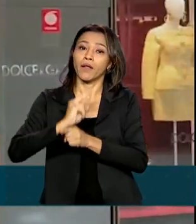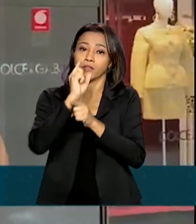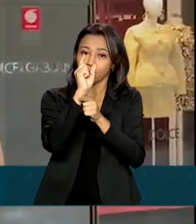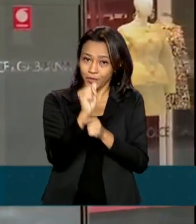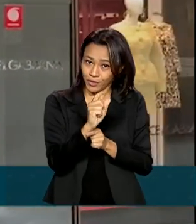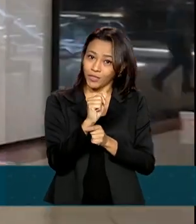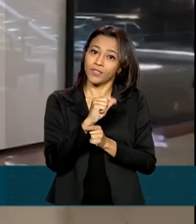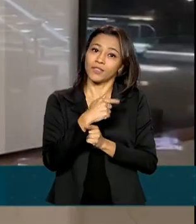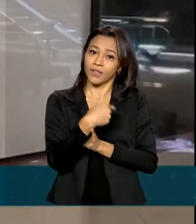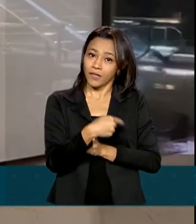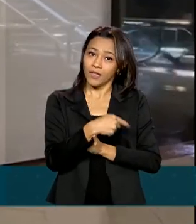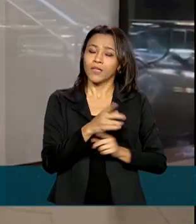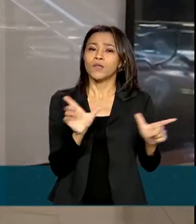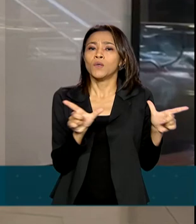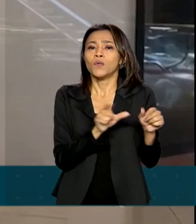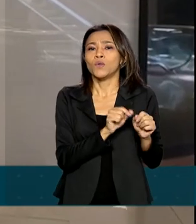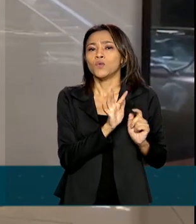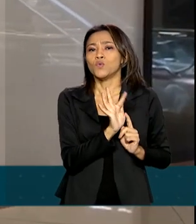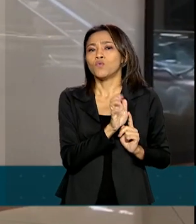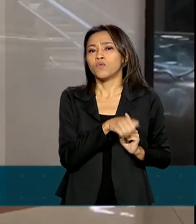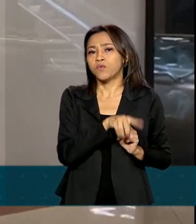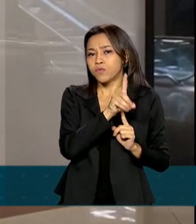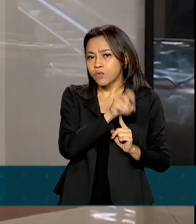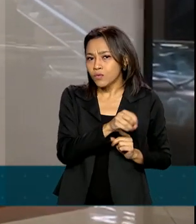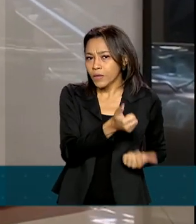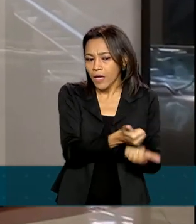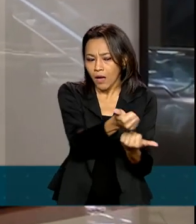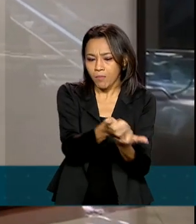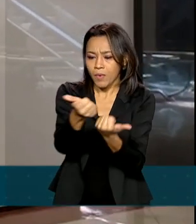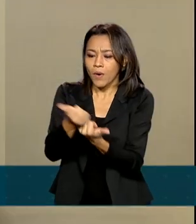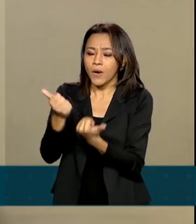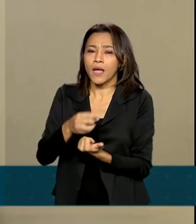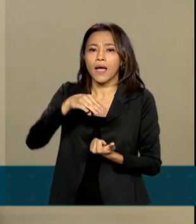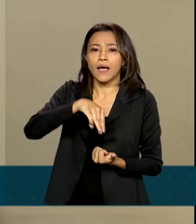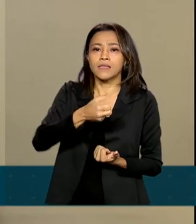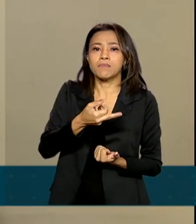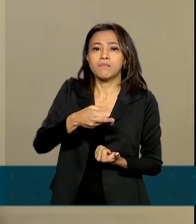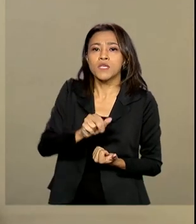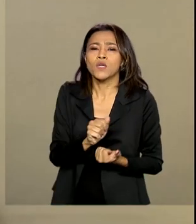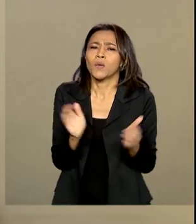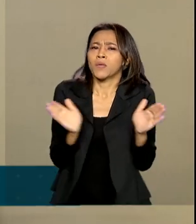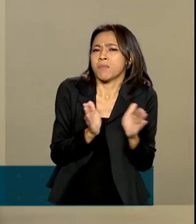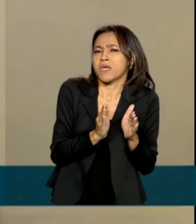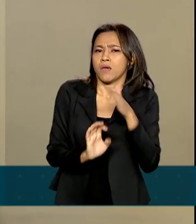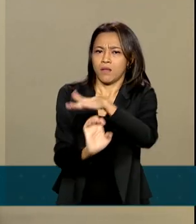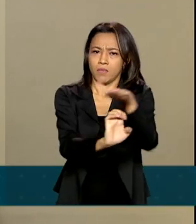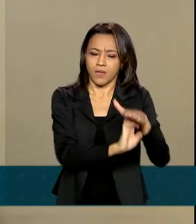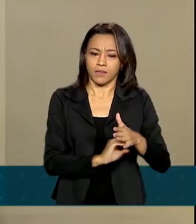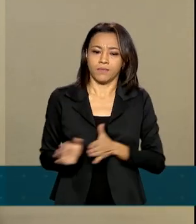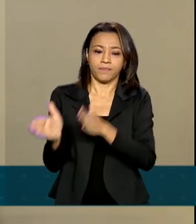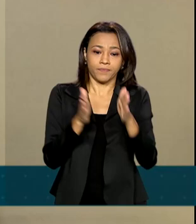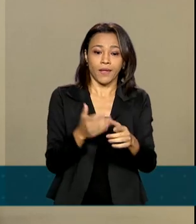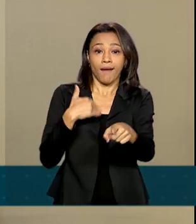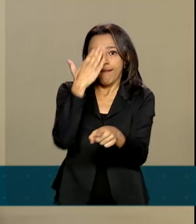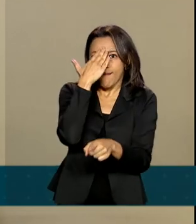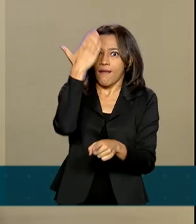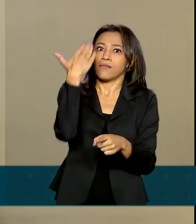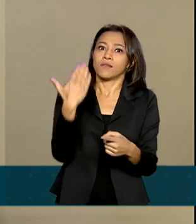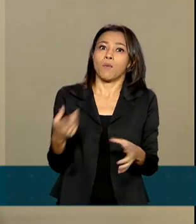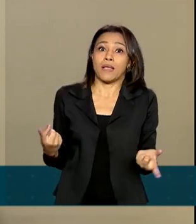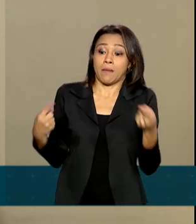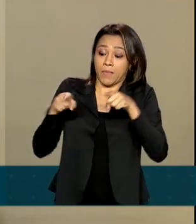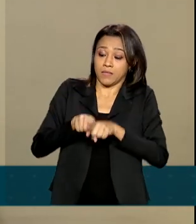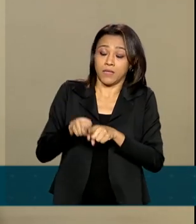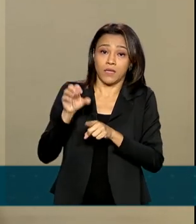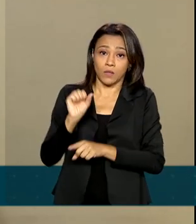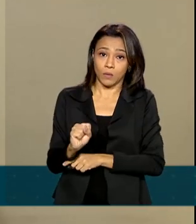fundo de aval para as micro e pequenas empresas. E graças a Deus, a parceria do Sebrae, junto com a Caixa Econômica,